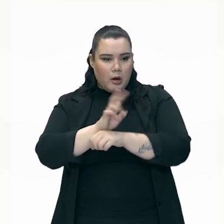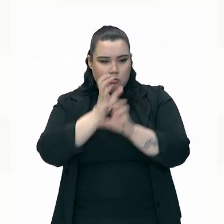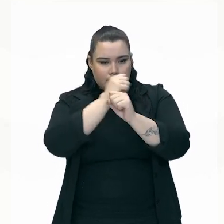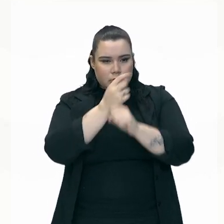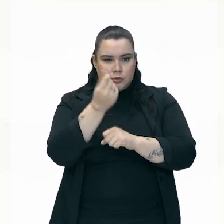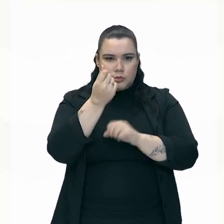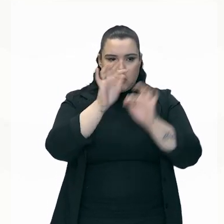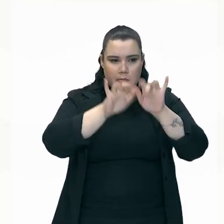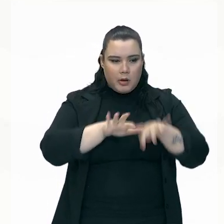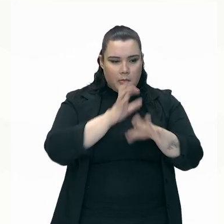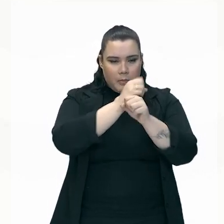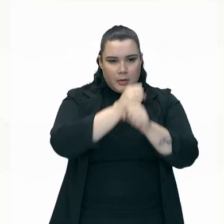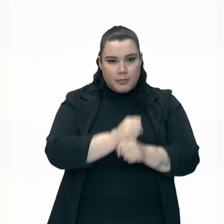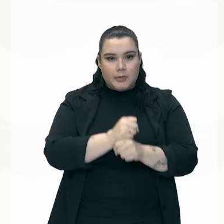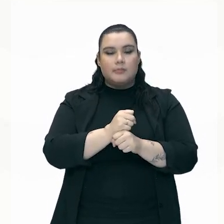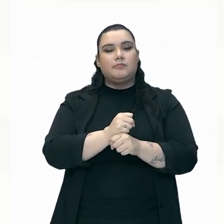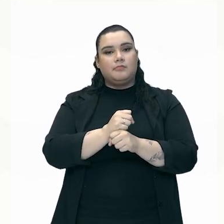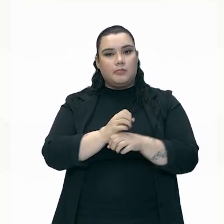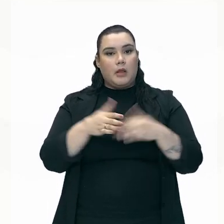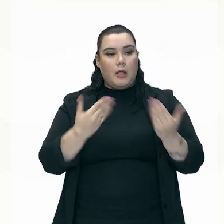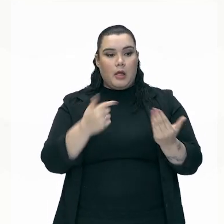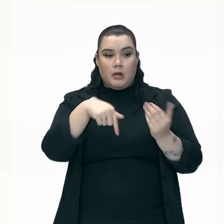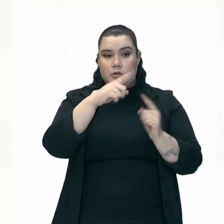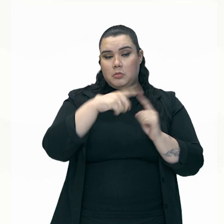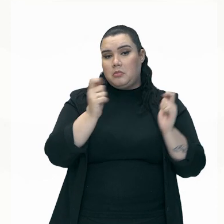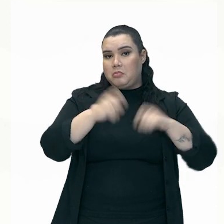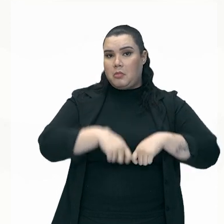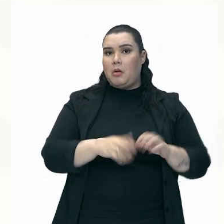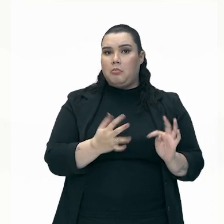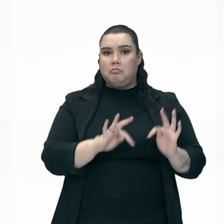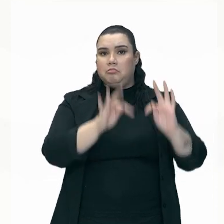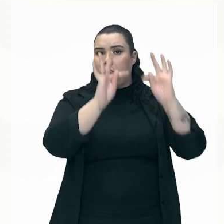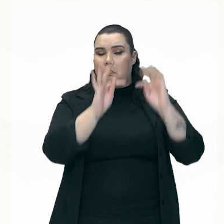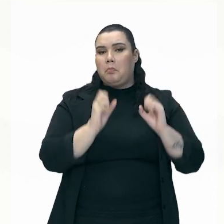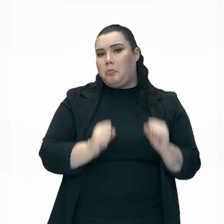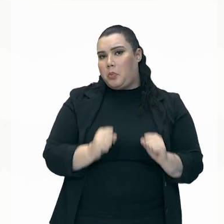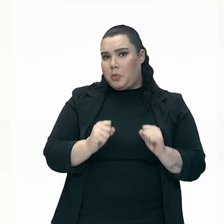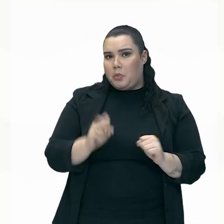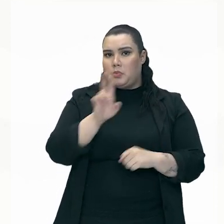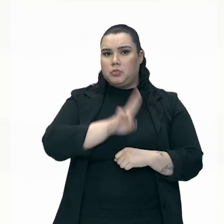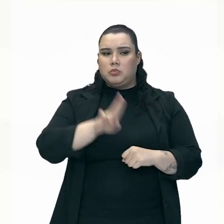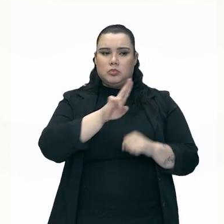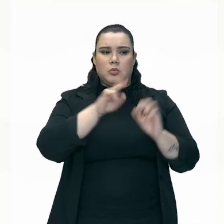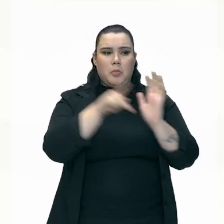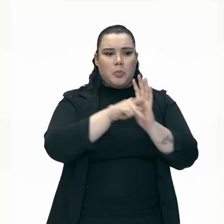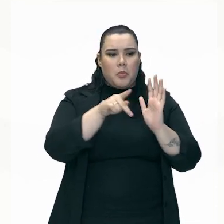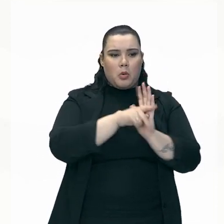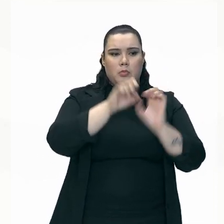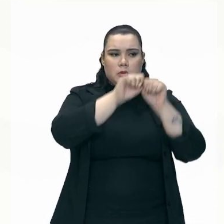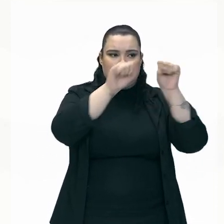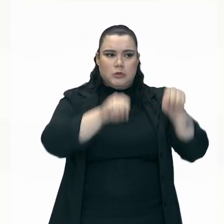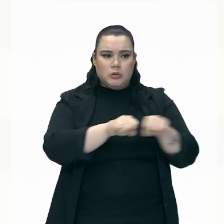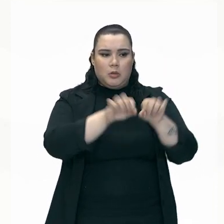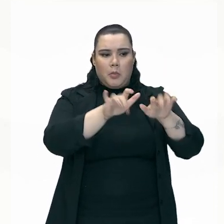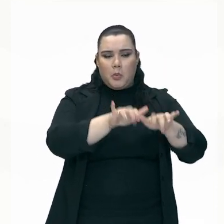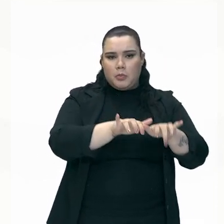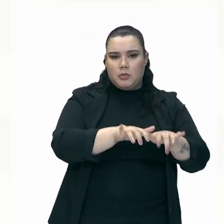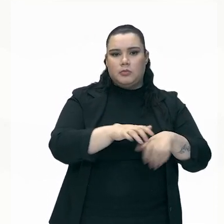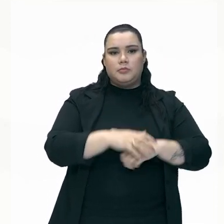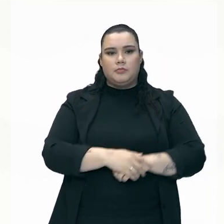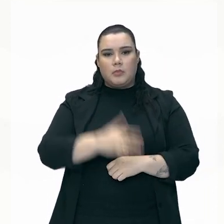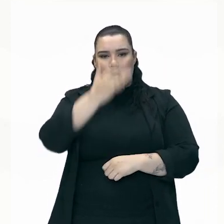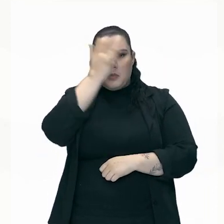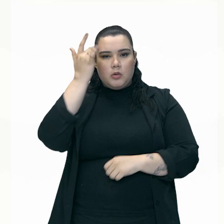né, e aí esse tipo de trabalho, ele pode ser feito de maneira automatizada, usando um programa de computador, né, pessoas que avaliam